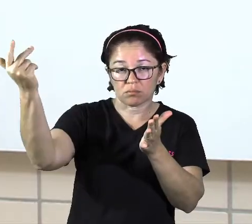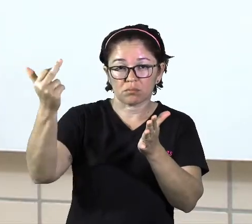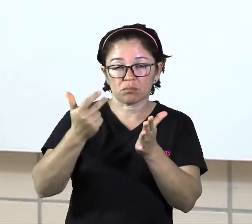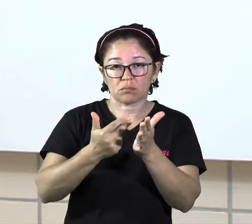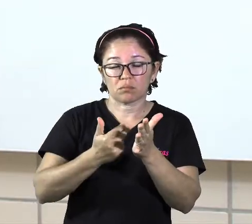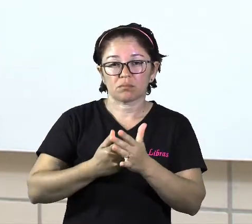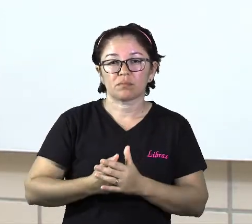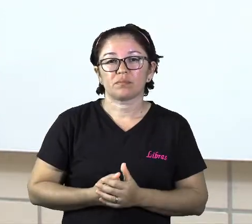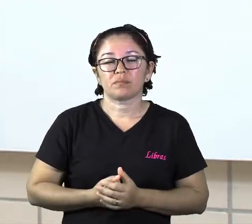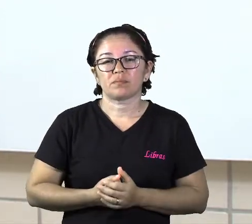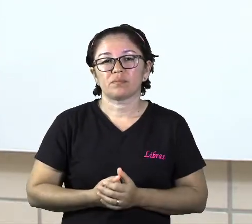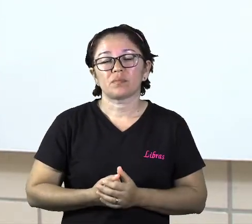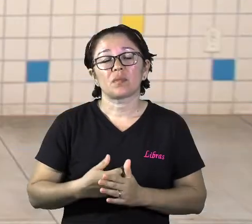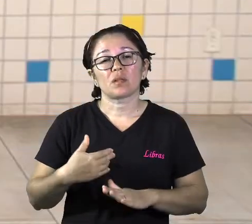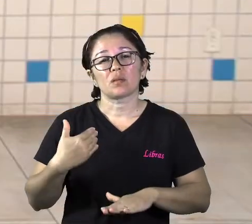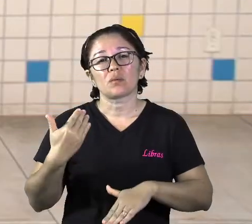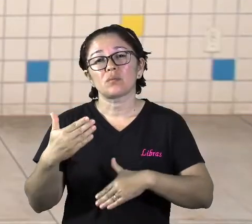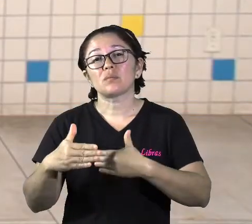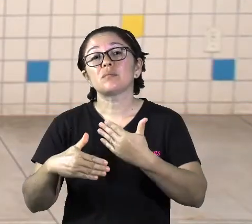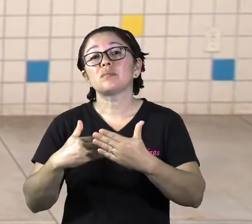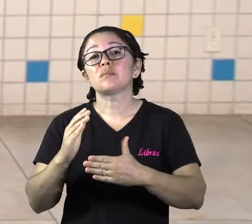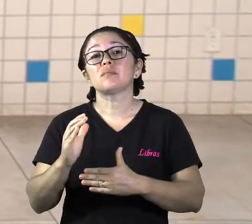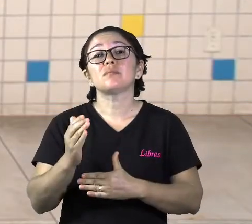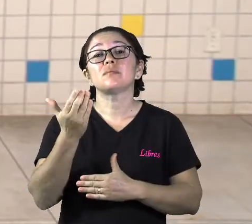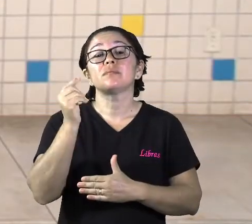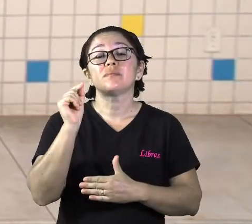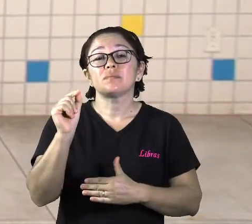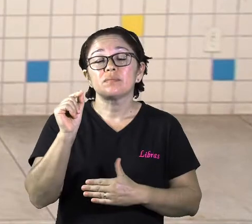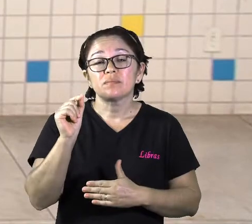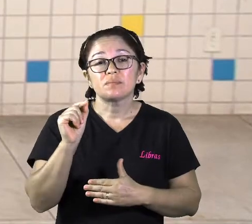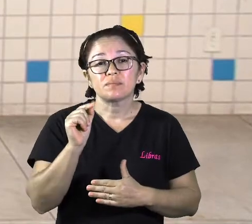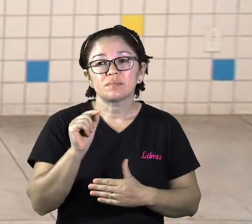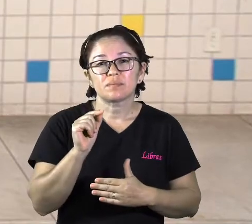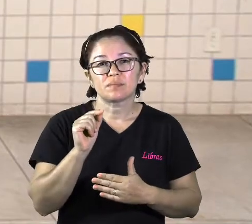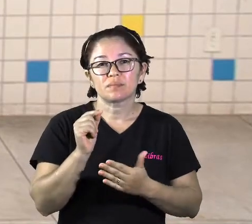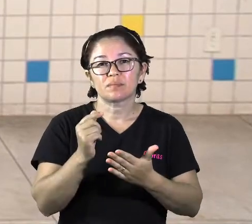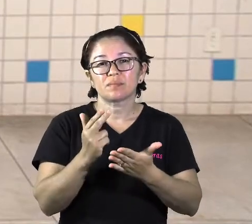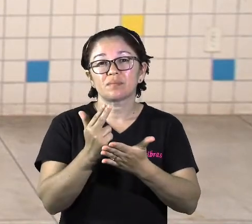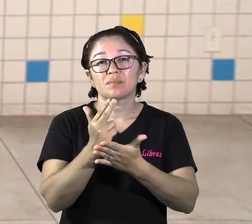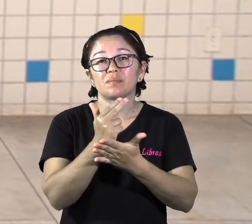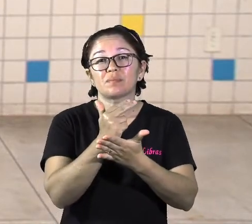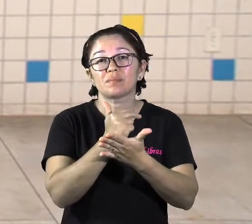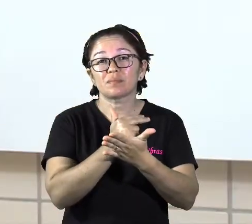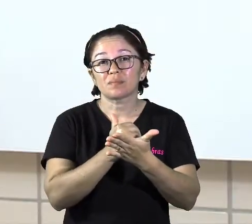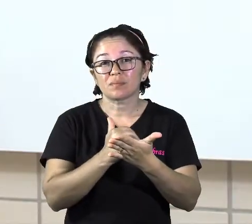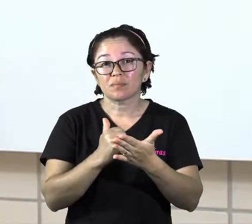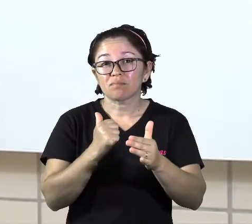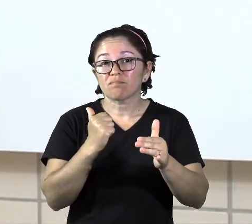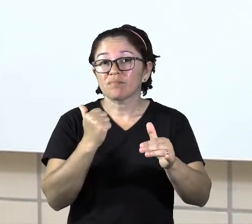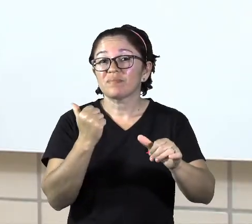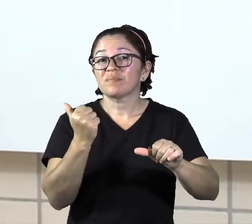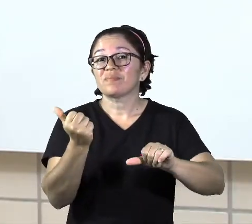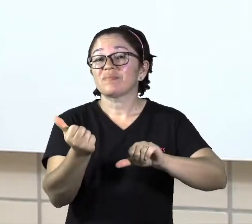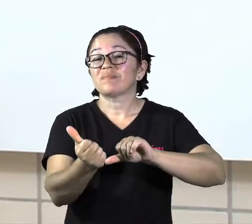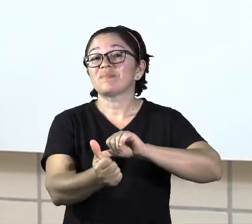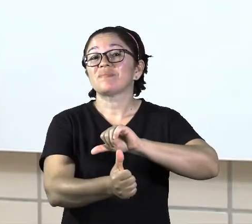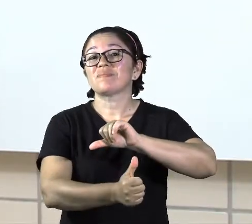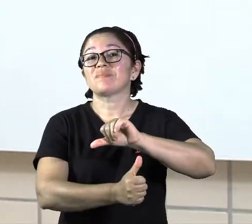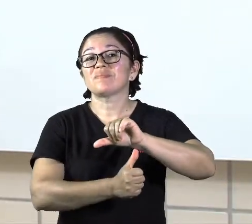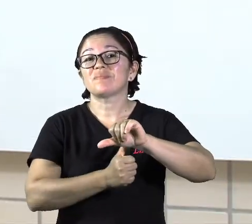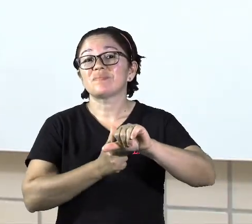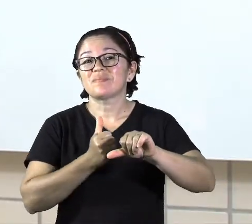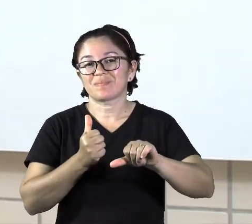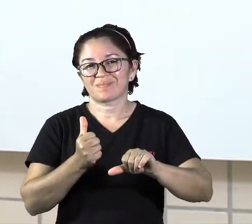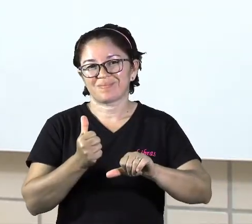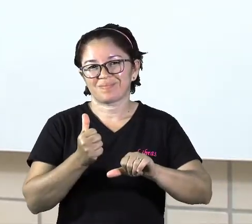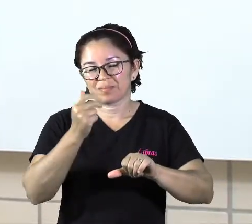Com o tempo, os desenhos foram se transformando, mudando e agora os homens começam